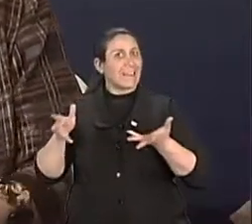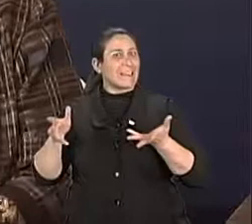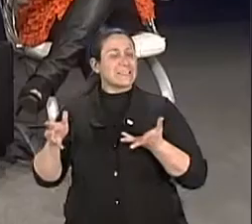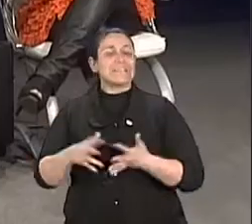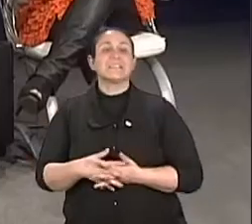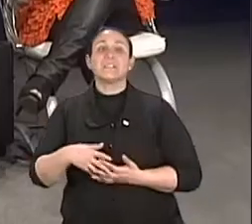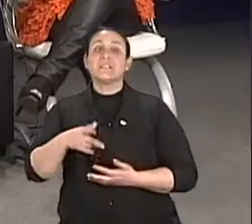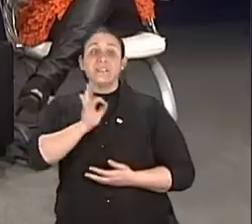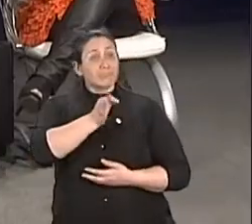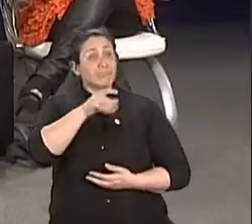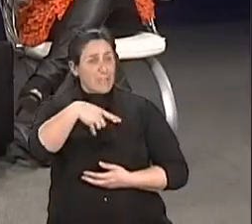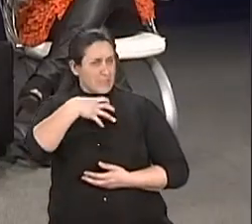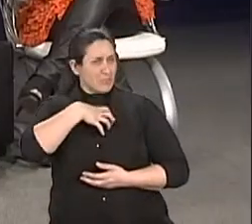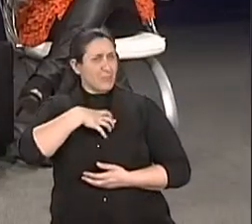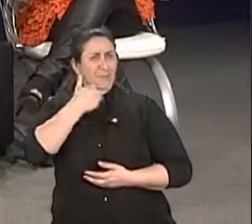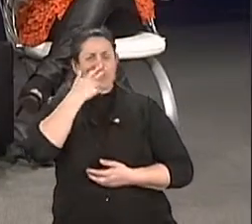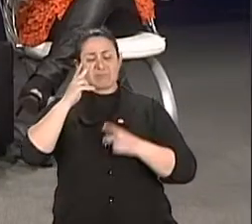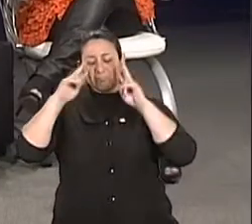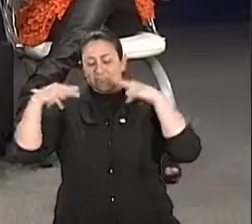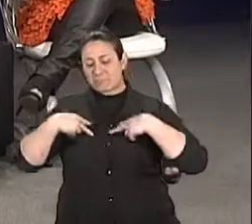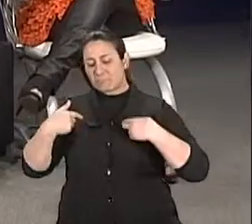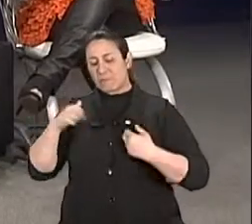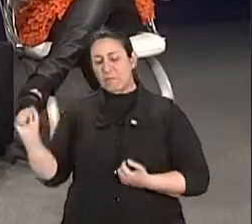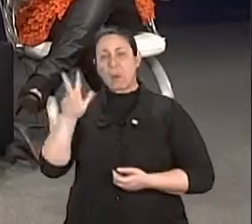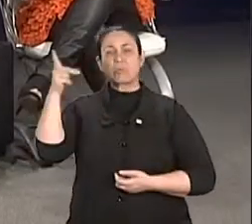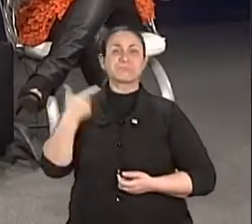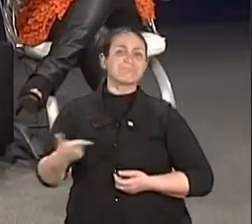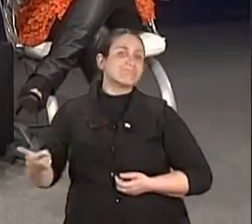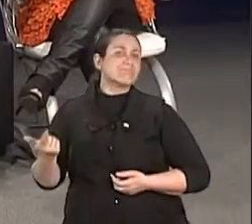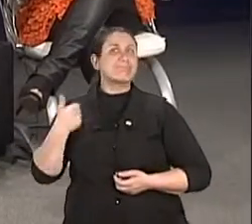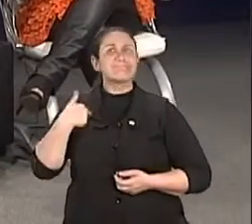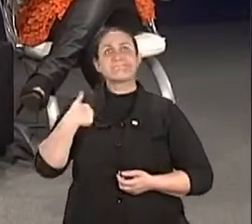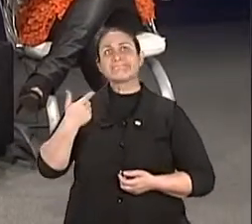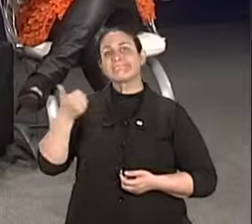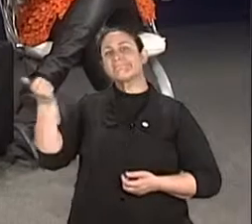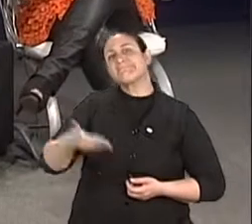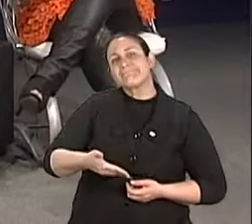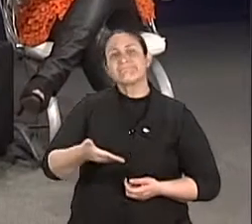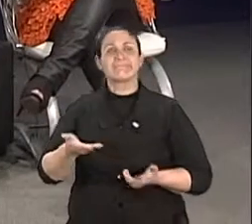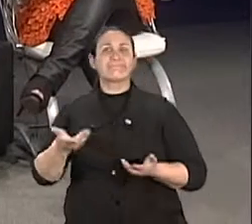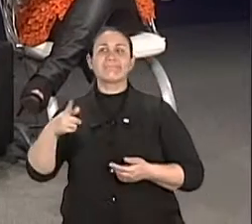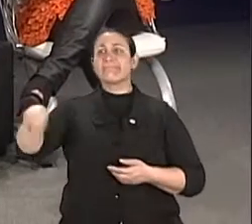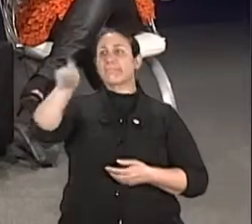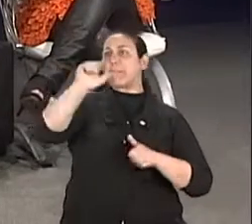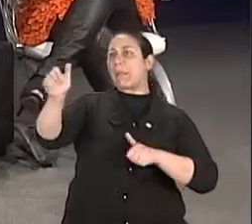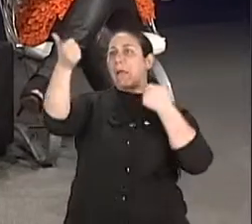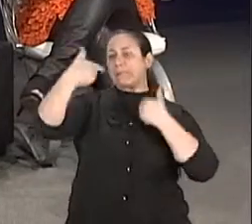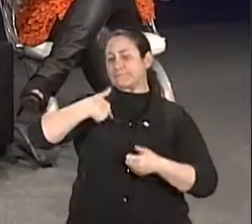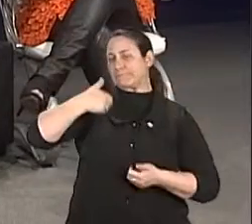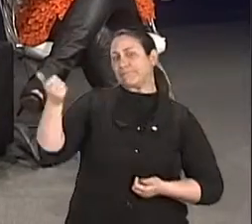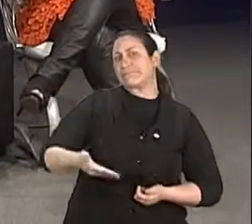É um sentimento de autodesvalia, né? Eu não tenho valor o que eu faço. É isso. É sempre menos do que os outros fazem. E daí tu